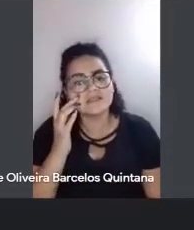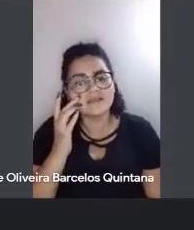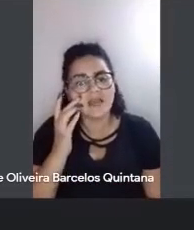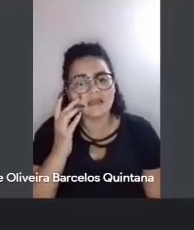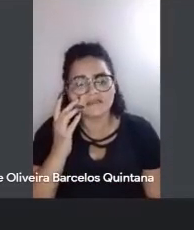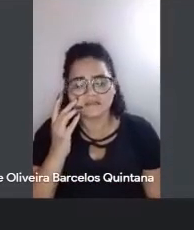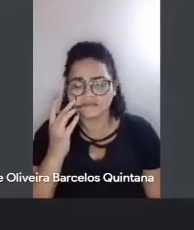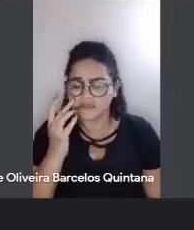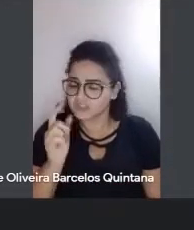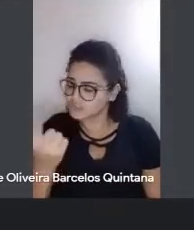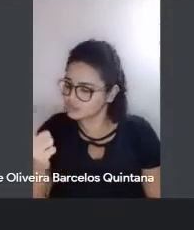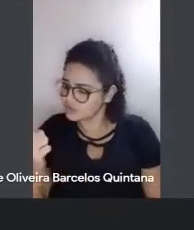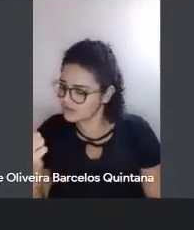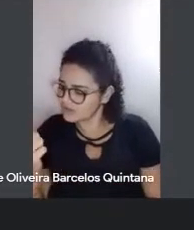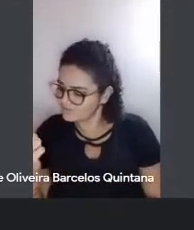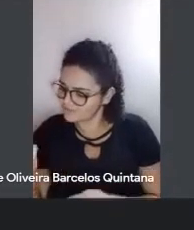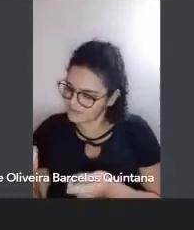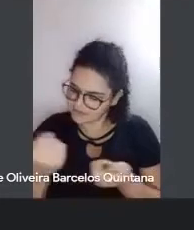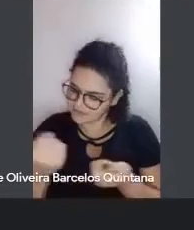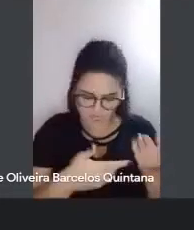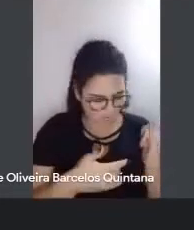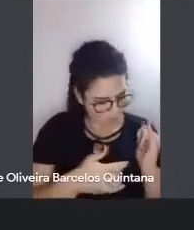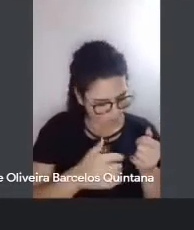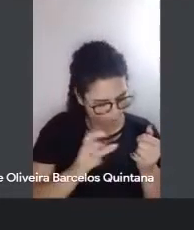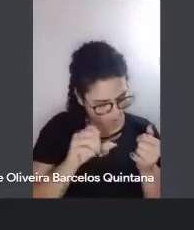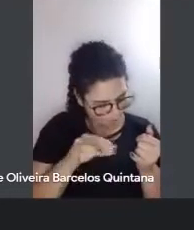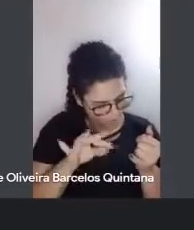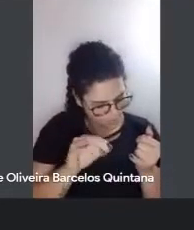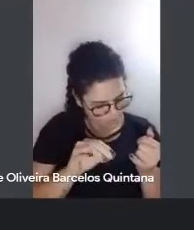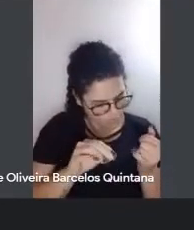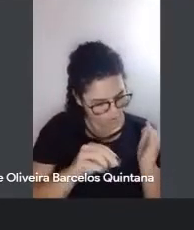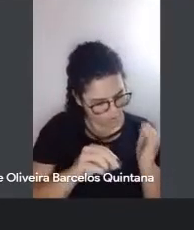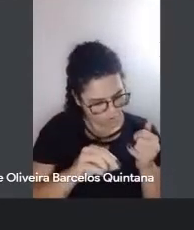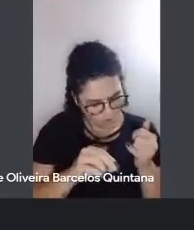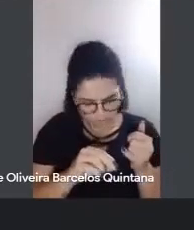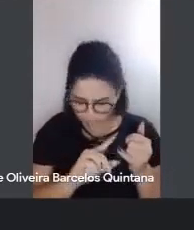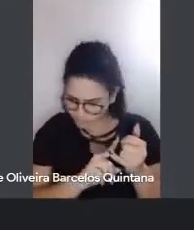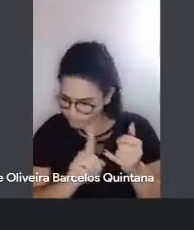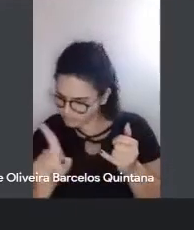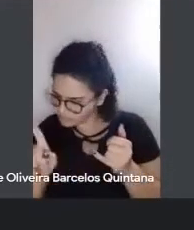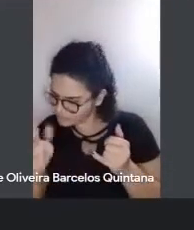Regina? Se é a geografia que inspira o conto ou se é o conto que inspira a geografia?